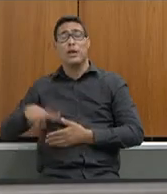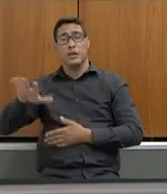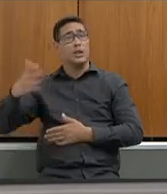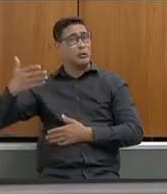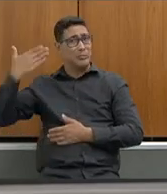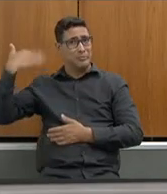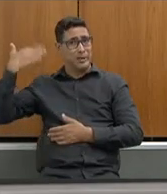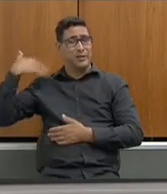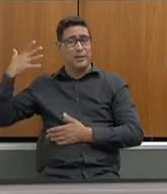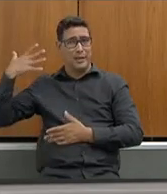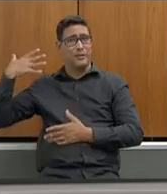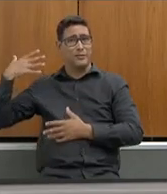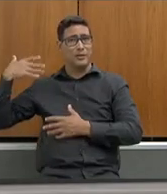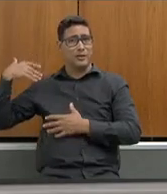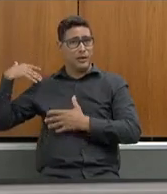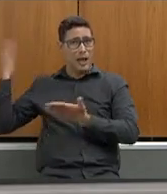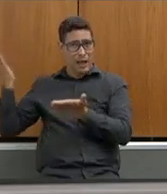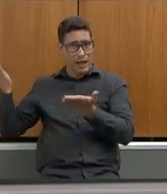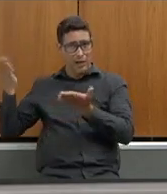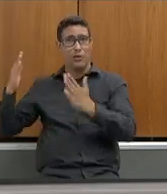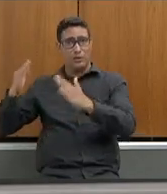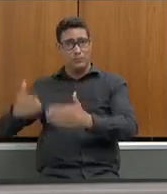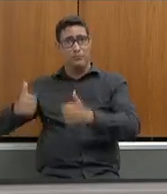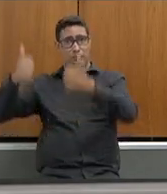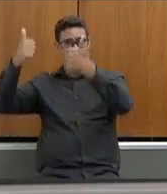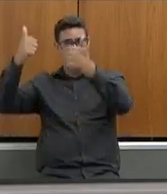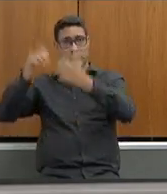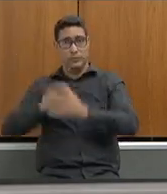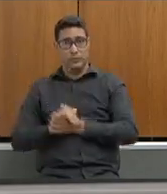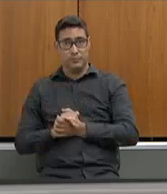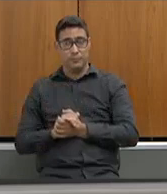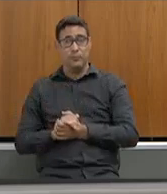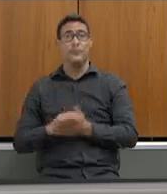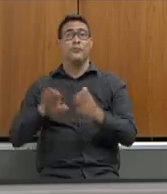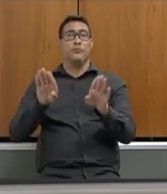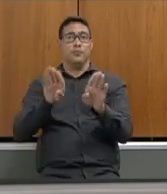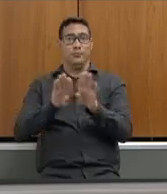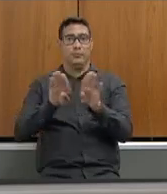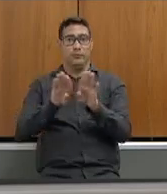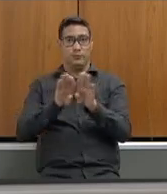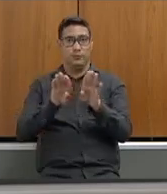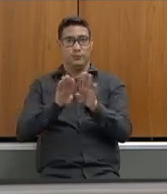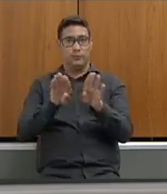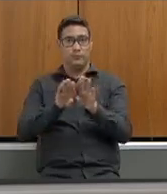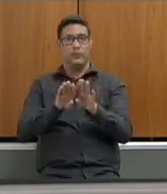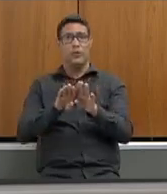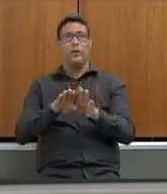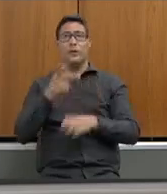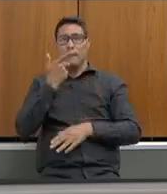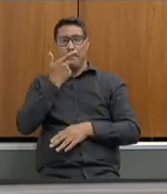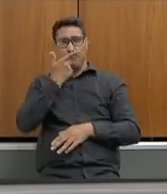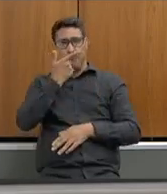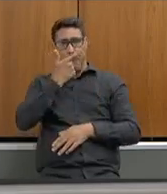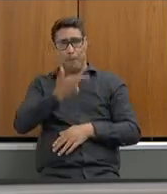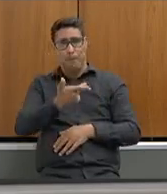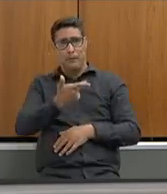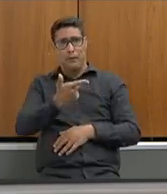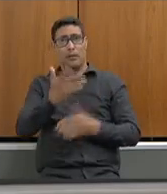e aí o senhor me traz esse ponto específico da